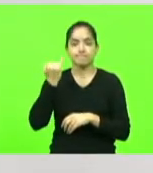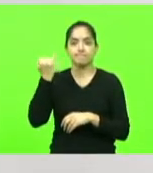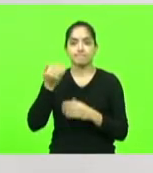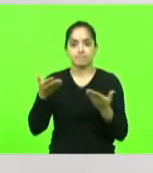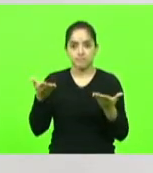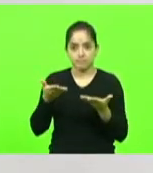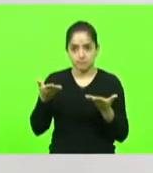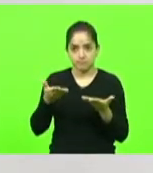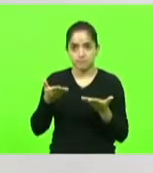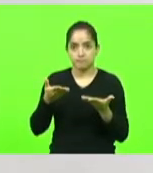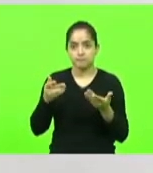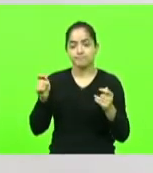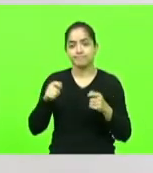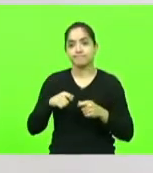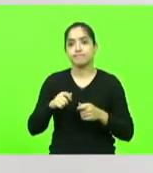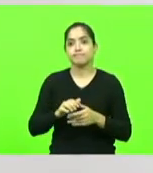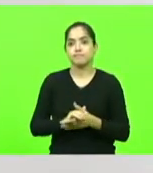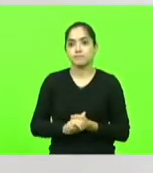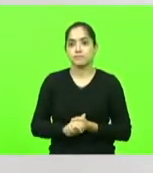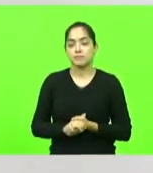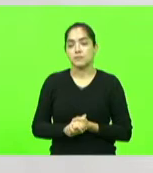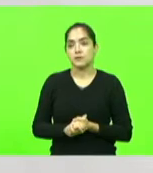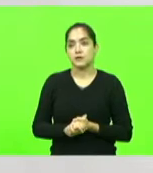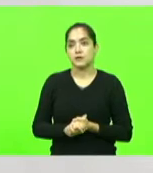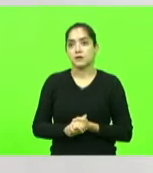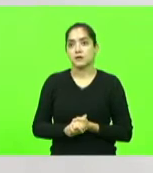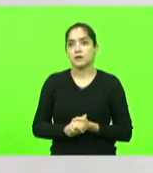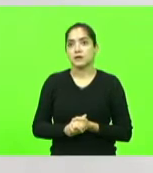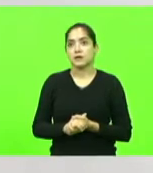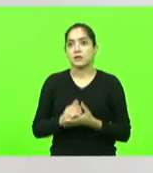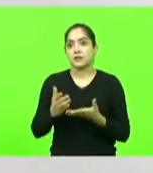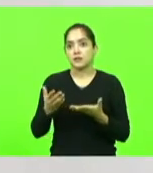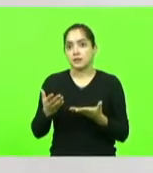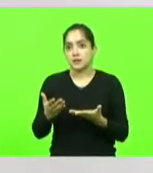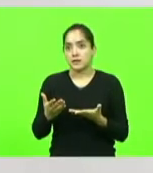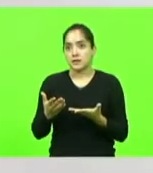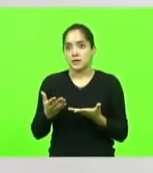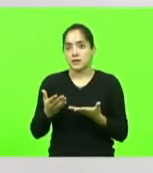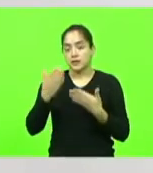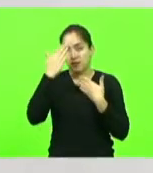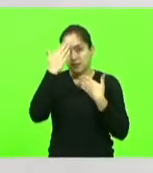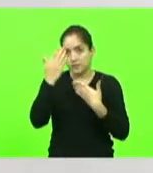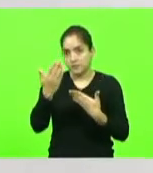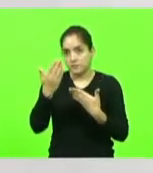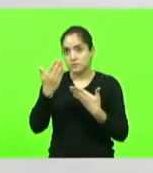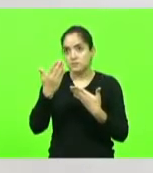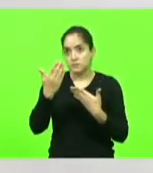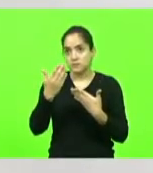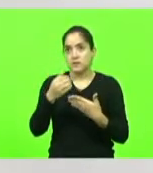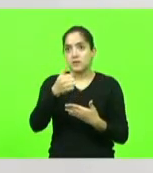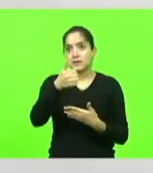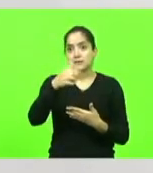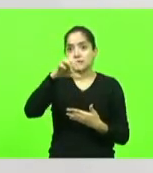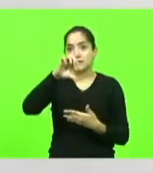a gente estivesse aqui. Claro, não poderia deixar de agradecer aos 19